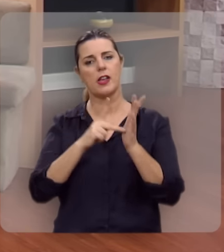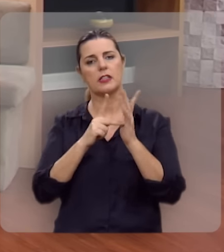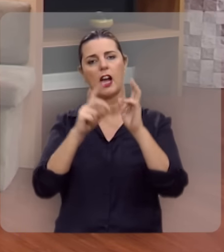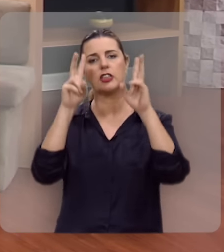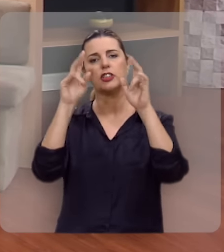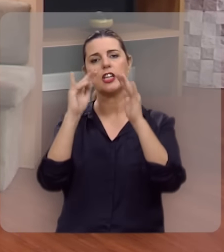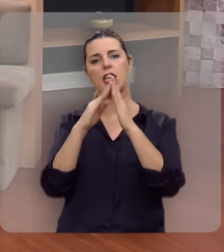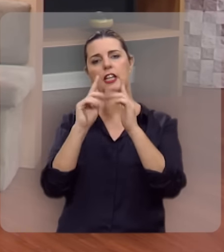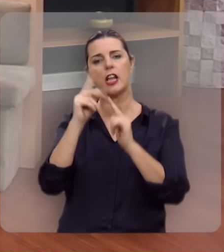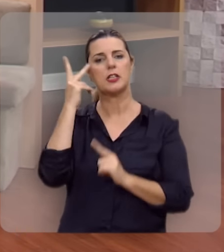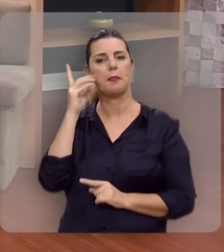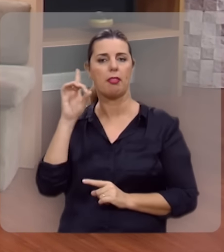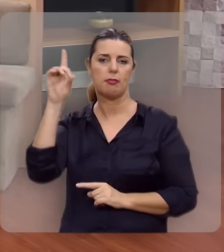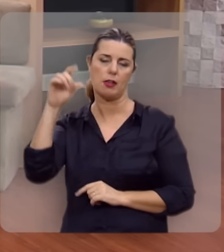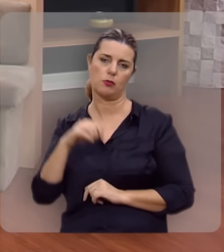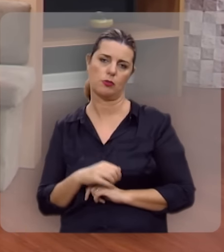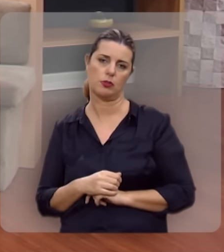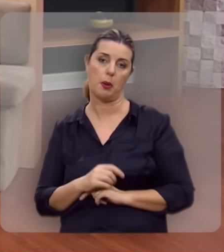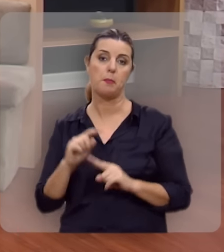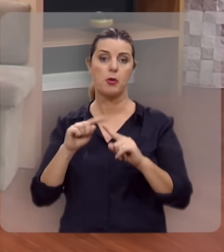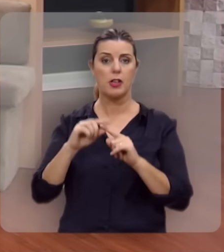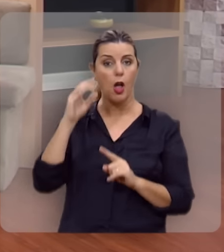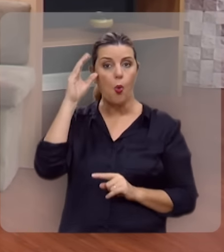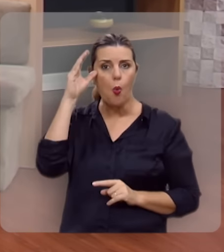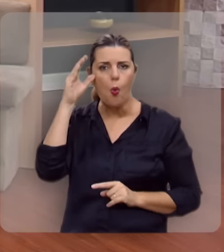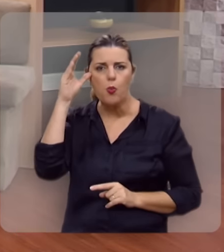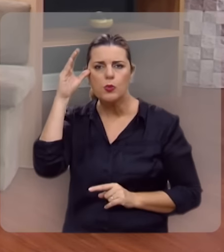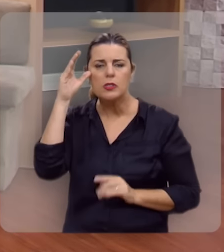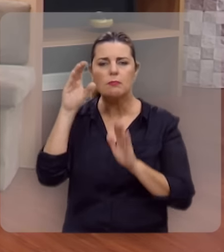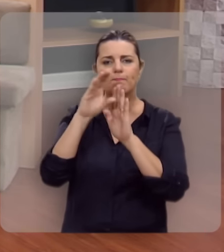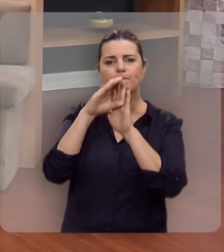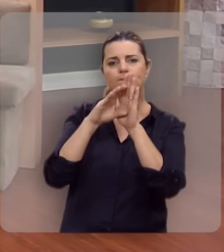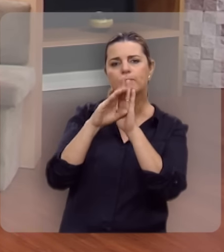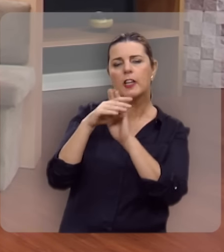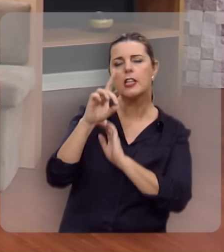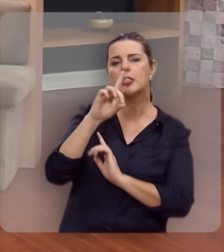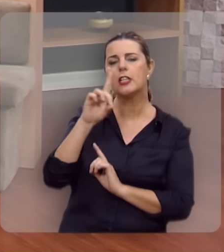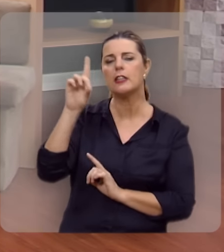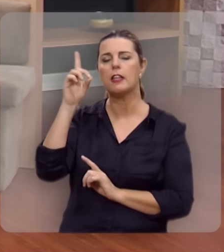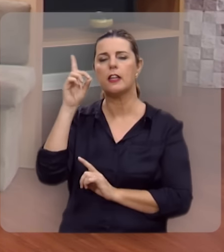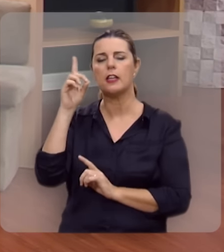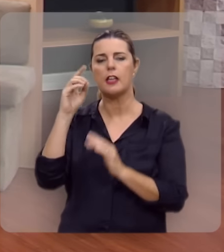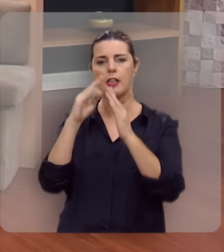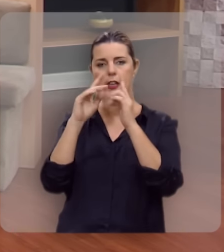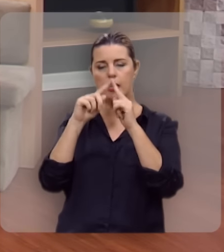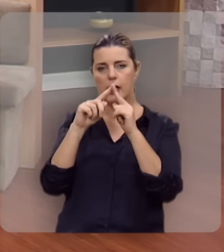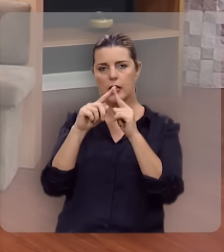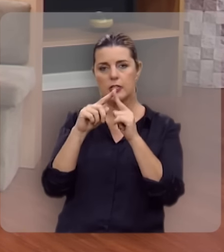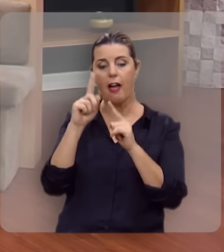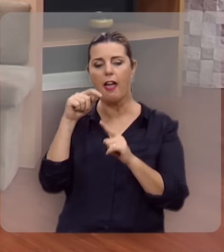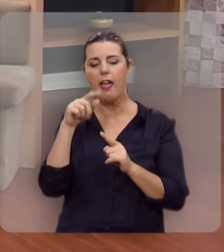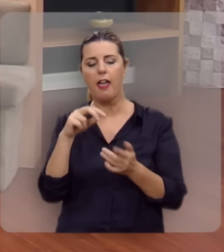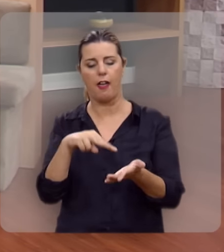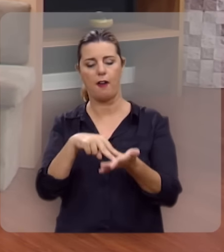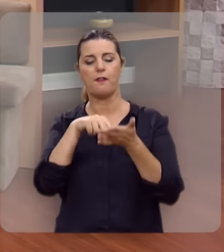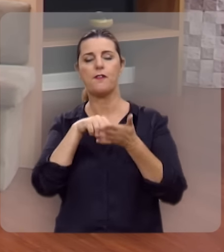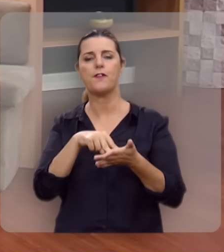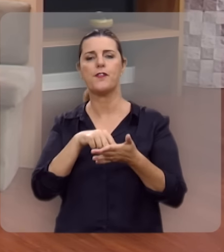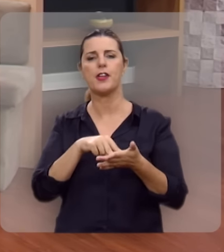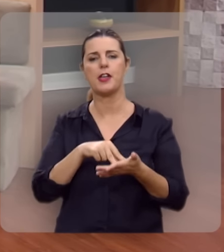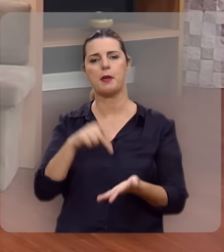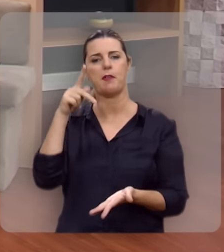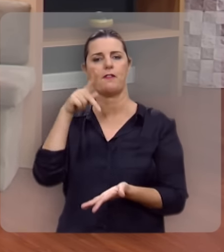Deus. Porque o conceito de igreja é que ela é a coluna e baluarte